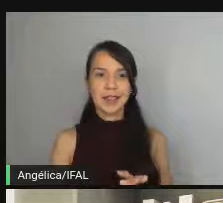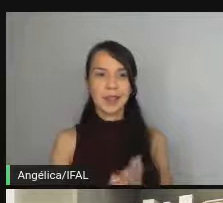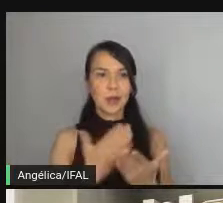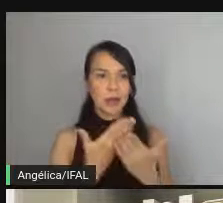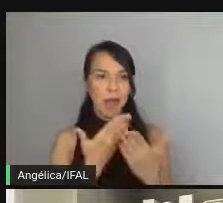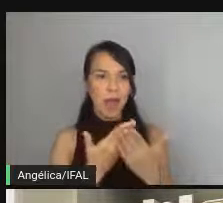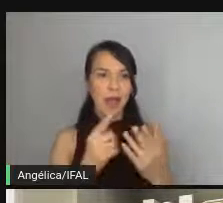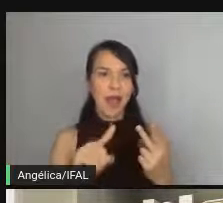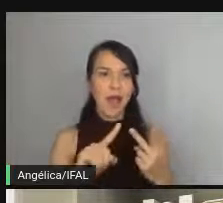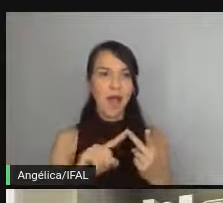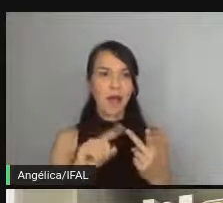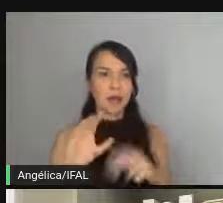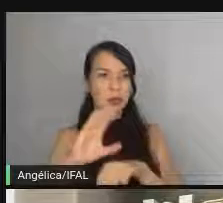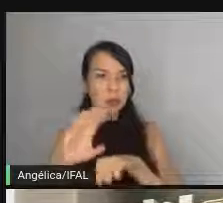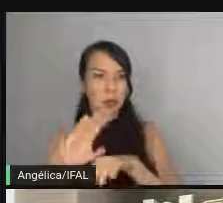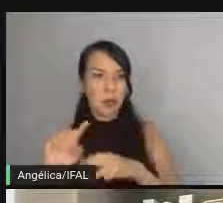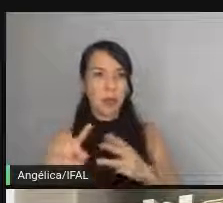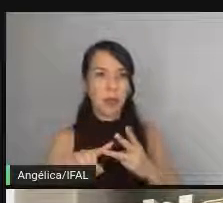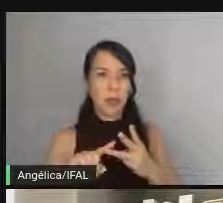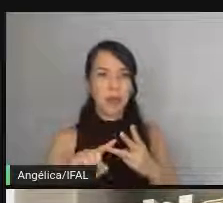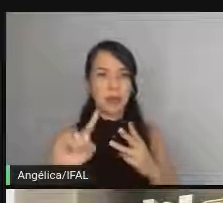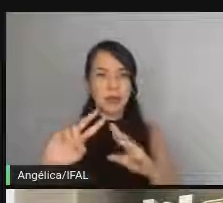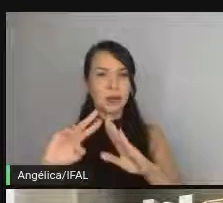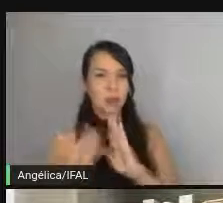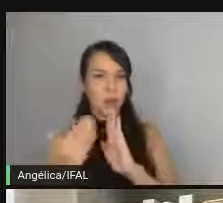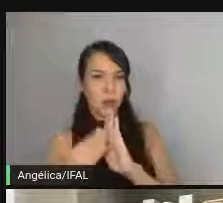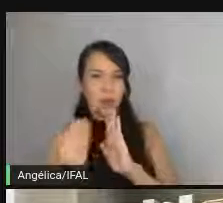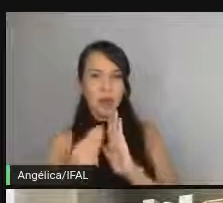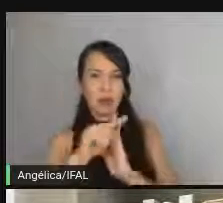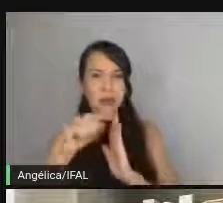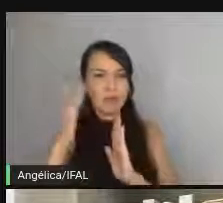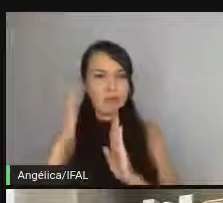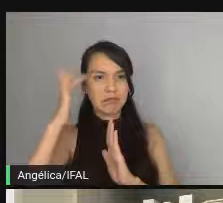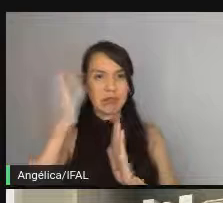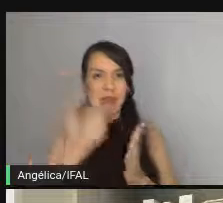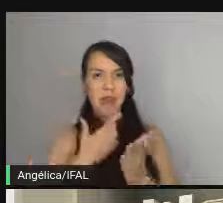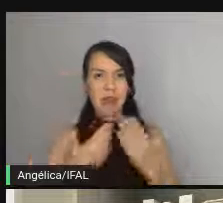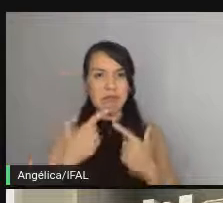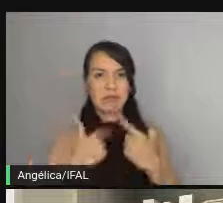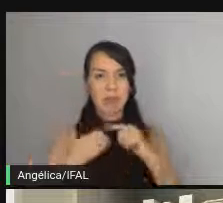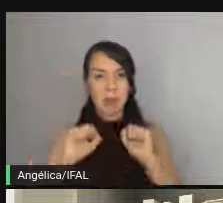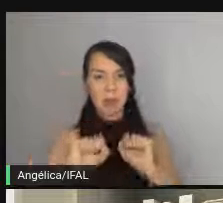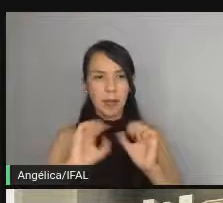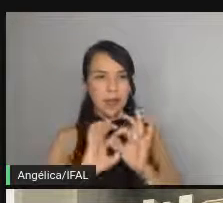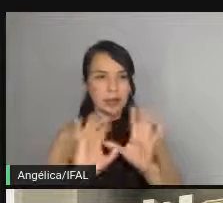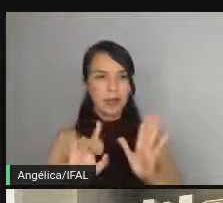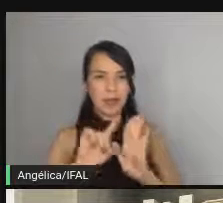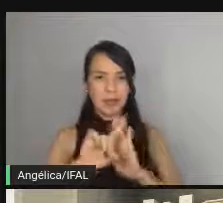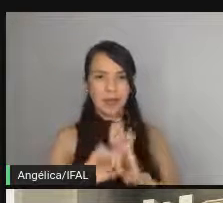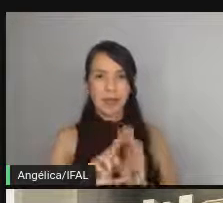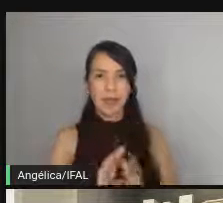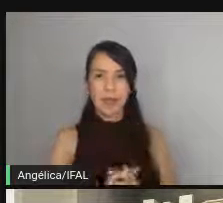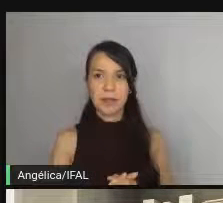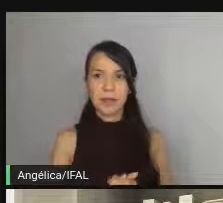aula sobre o curso sobre o livro o que vocês quiserem fiquem à vontade em tirar uma dúvida